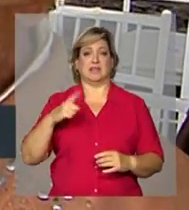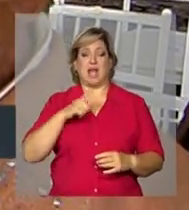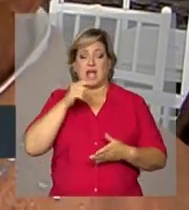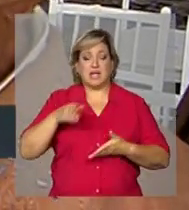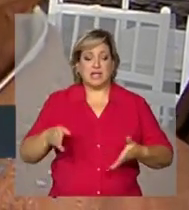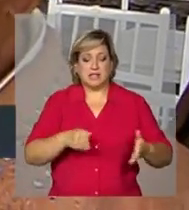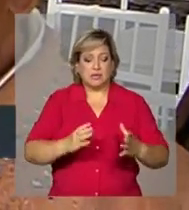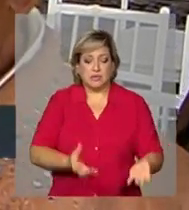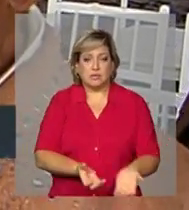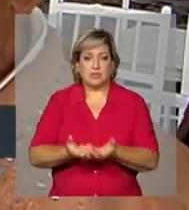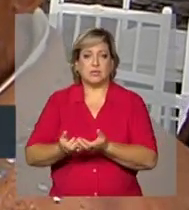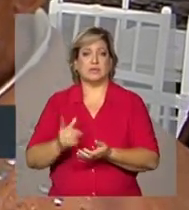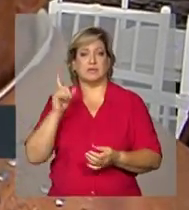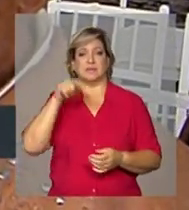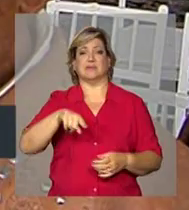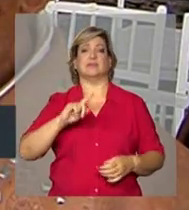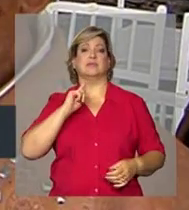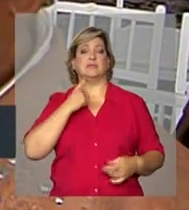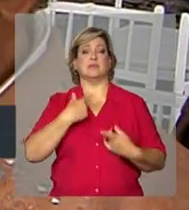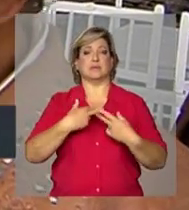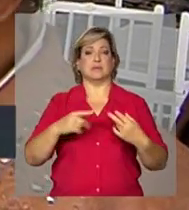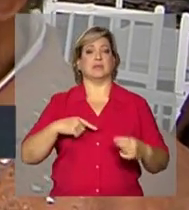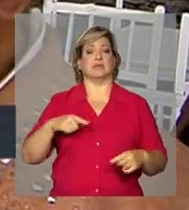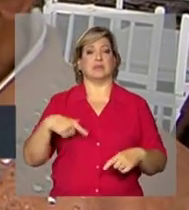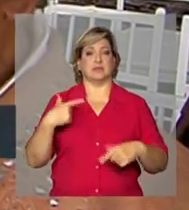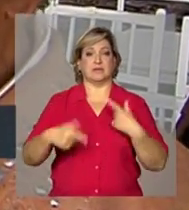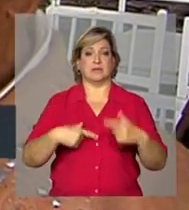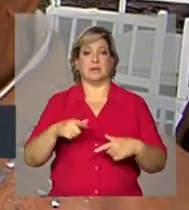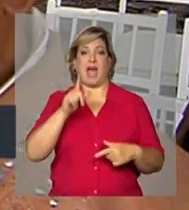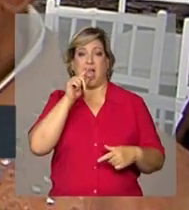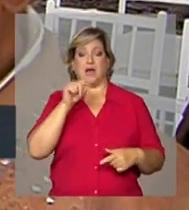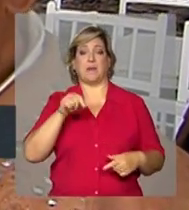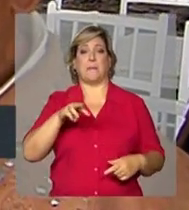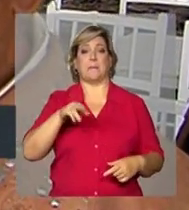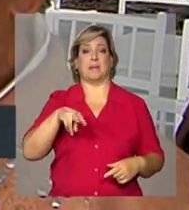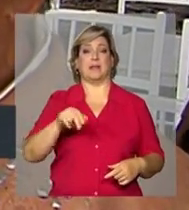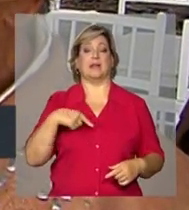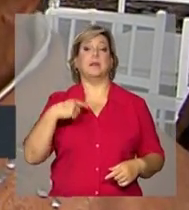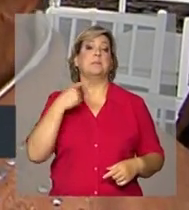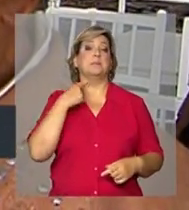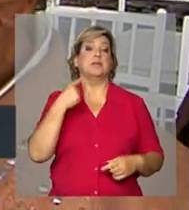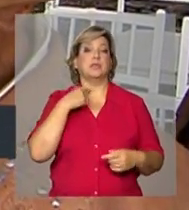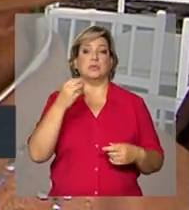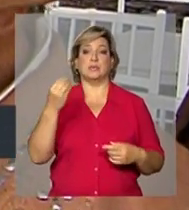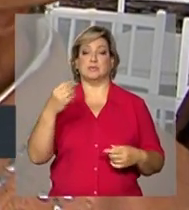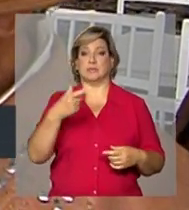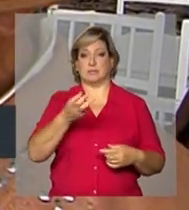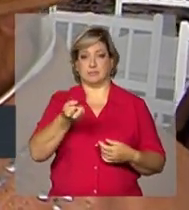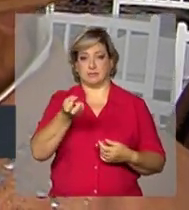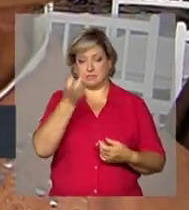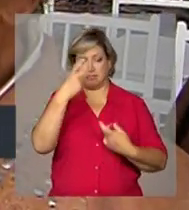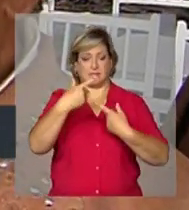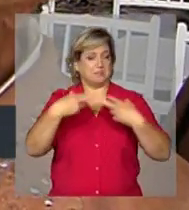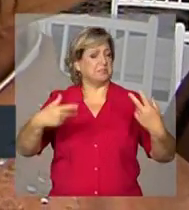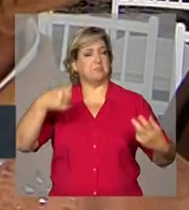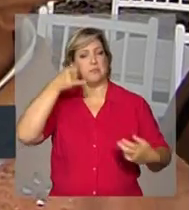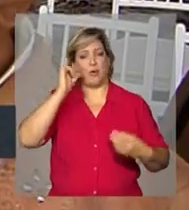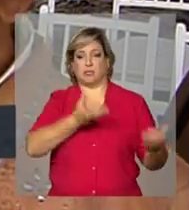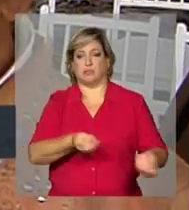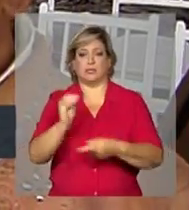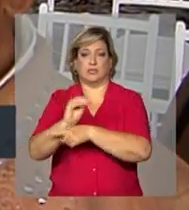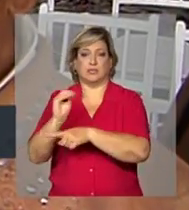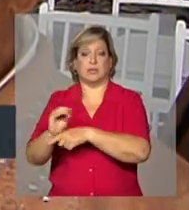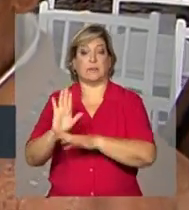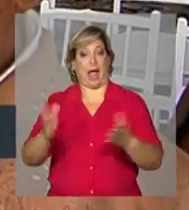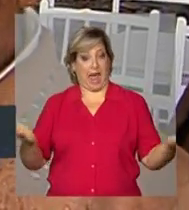riachos, para dar água a bicho. Cavando cacimba, água minada, os bichos beberem. Agora, com fé em Deus, meus canais do Sertão, melhorou